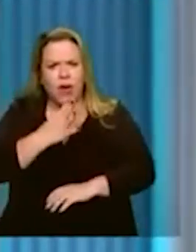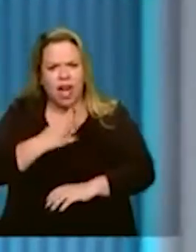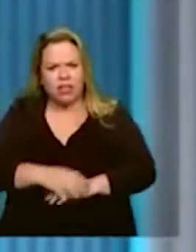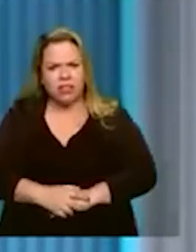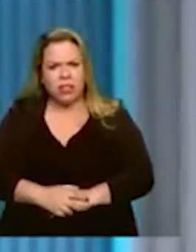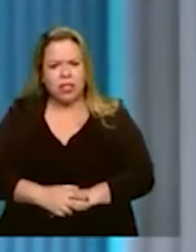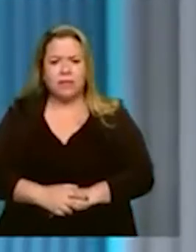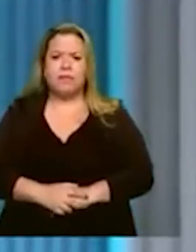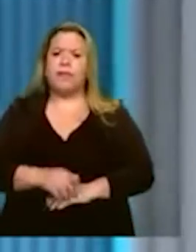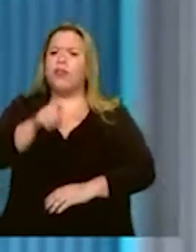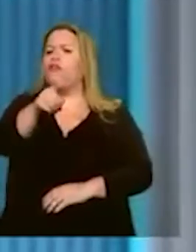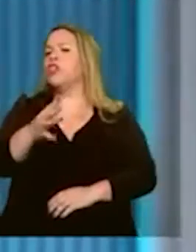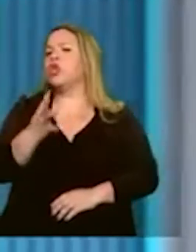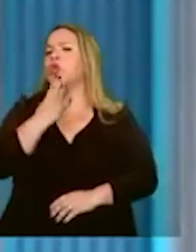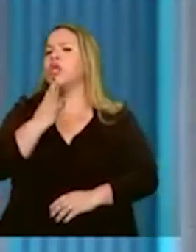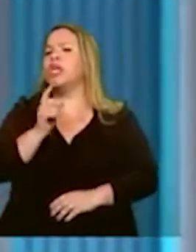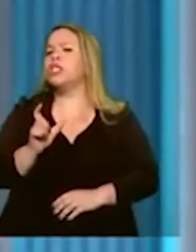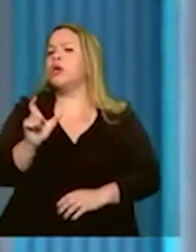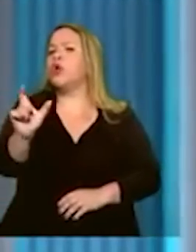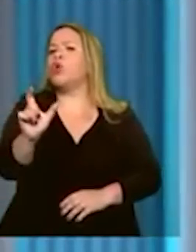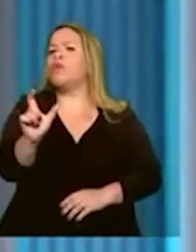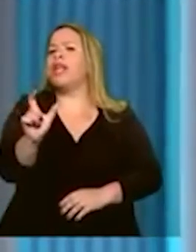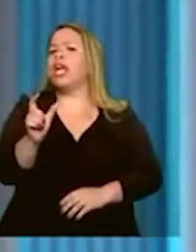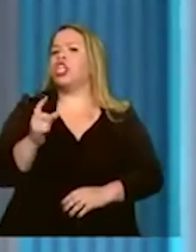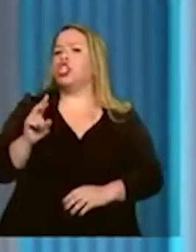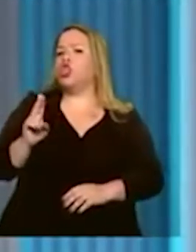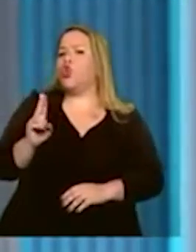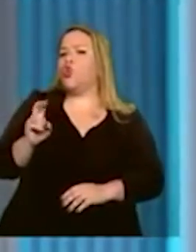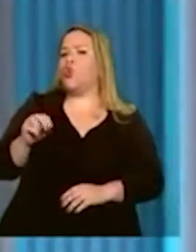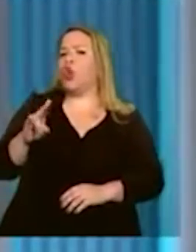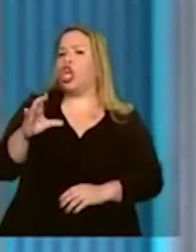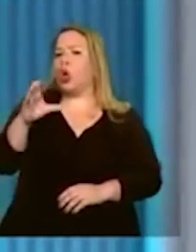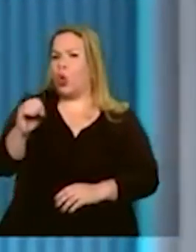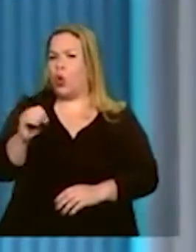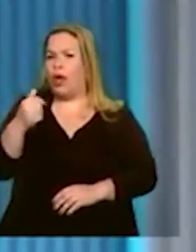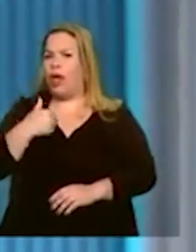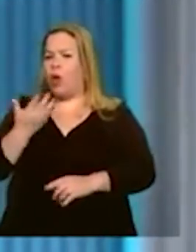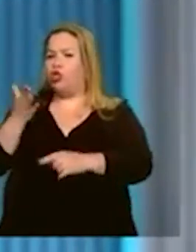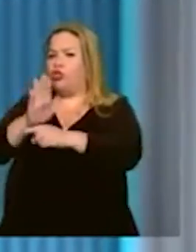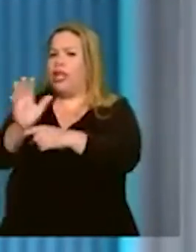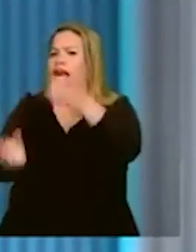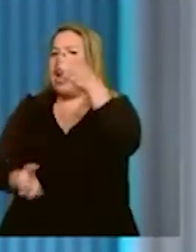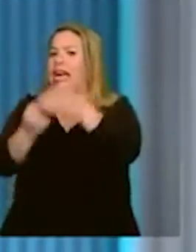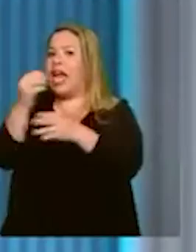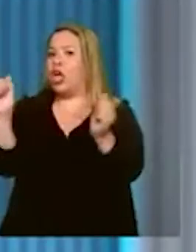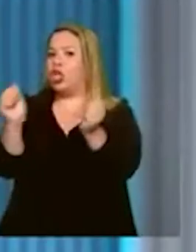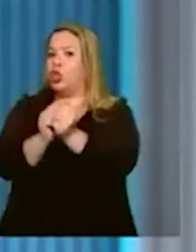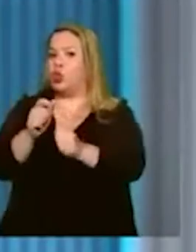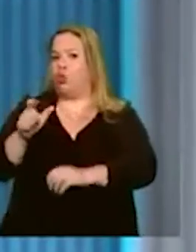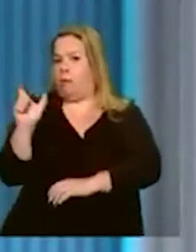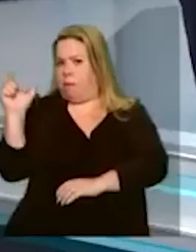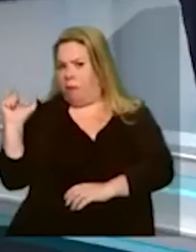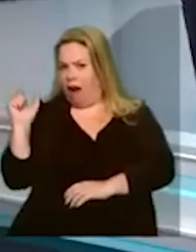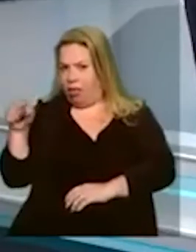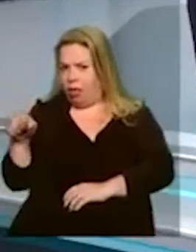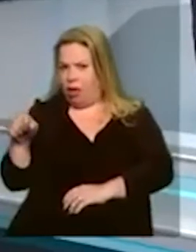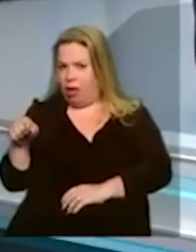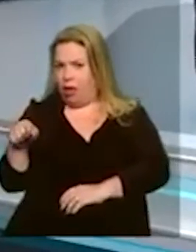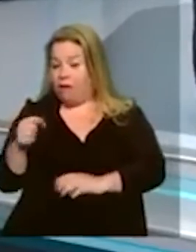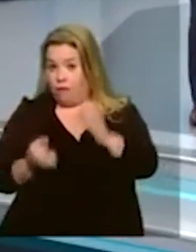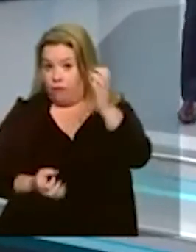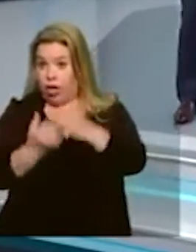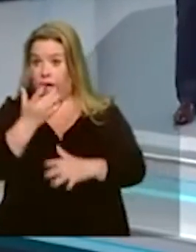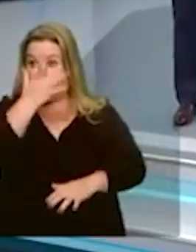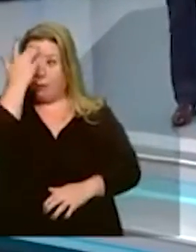conhece o bilhete único que eu ajudei a criar na gestão da Marta? E que foi criado por essa pessoa que você